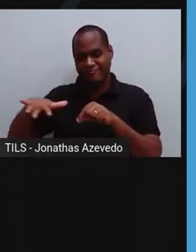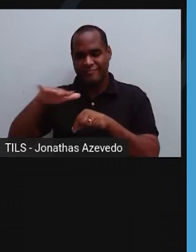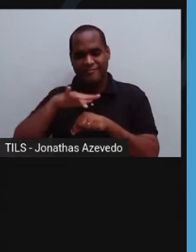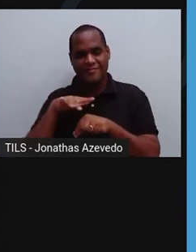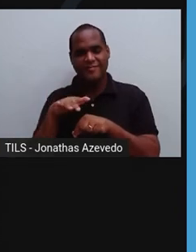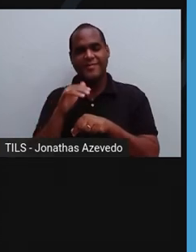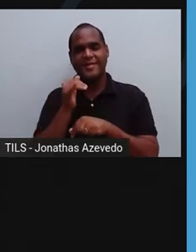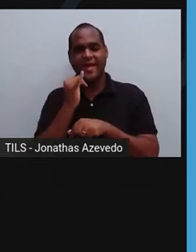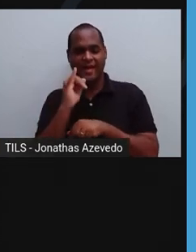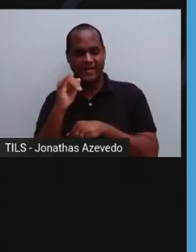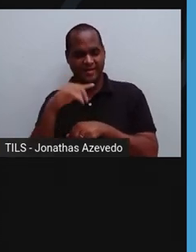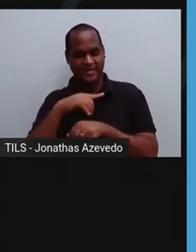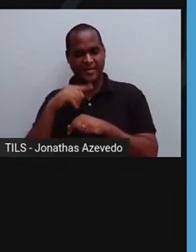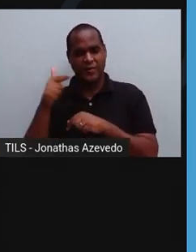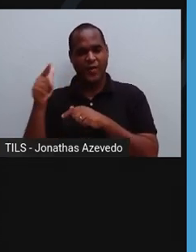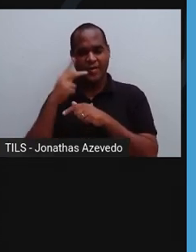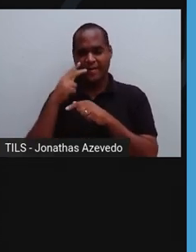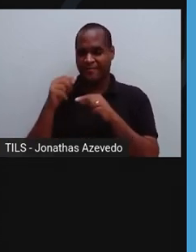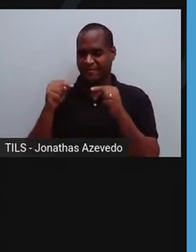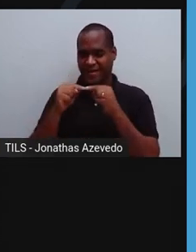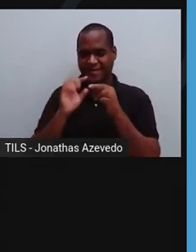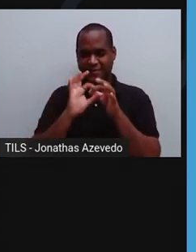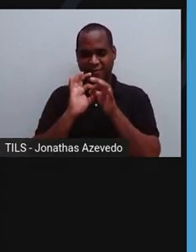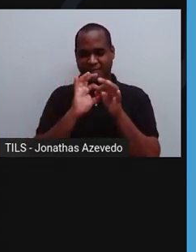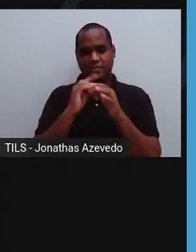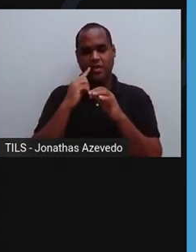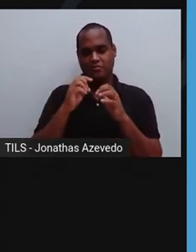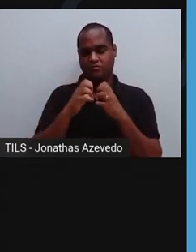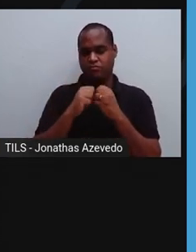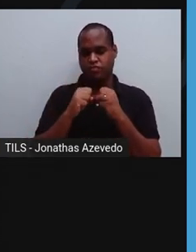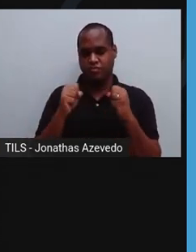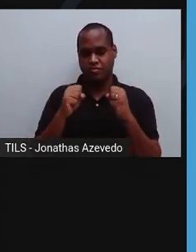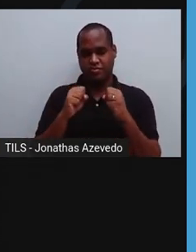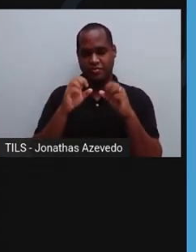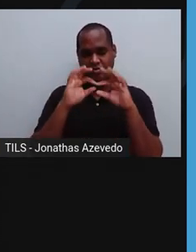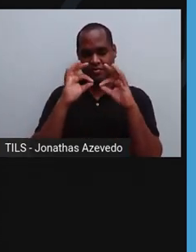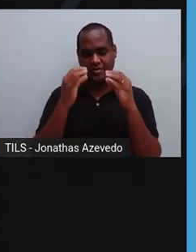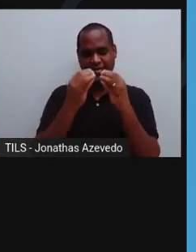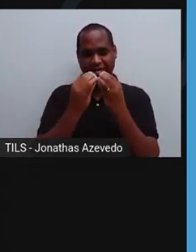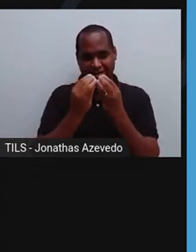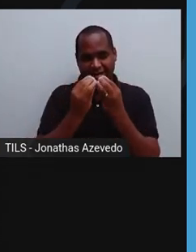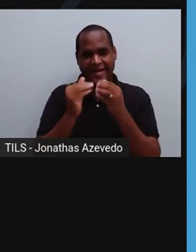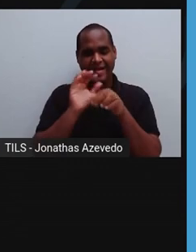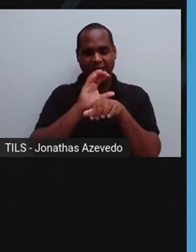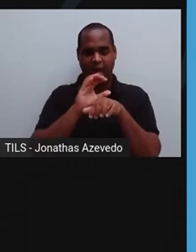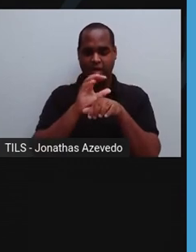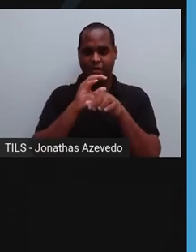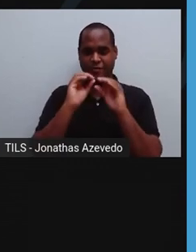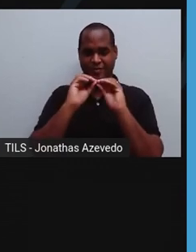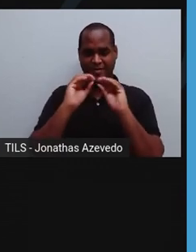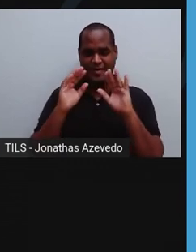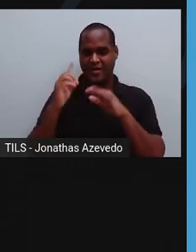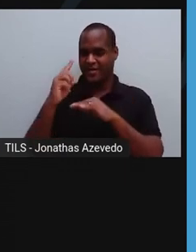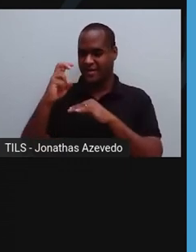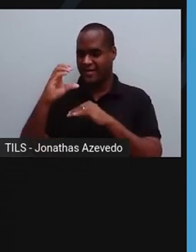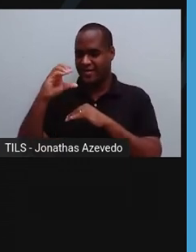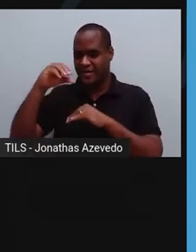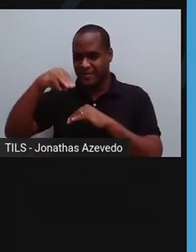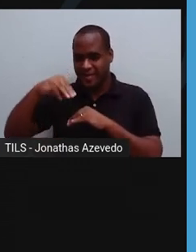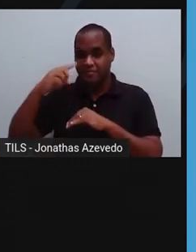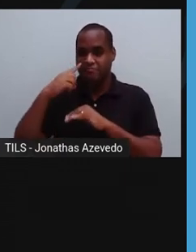diferença com seu parente é seu tamanho grande, com um chapéu castanho claro de até 15 centímetros e um sabor mais